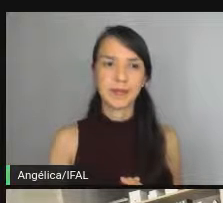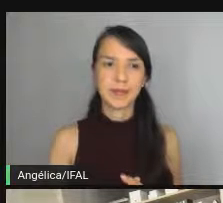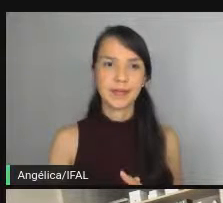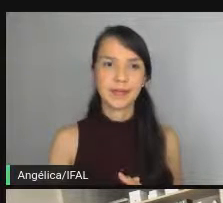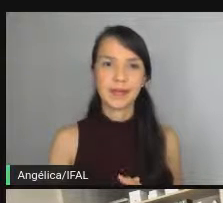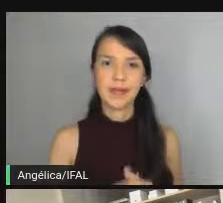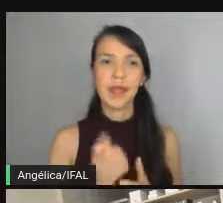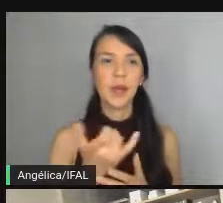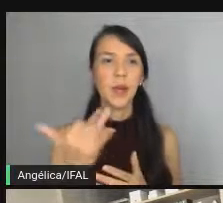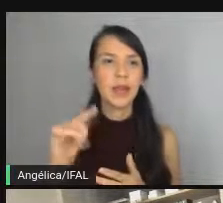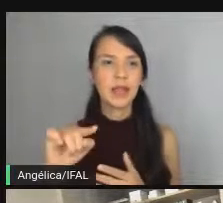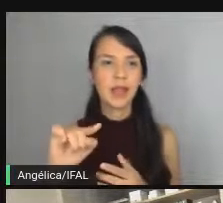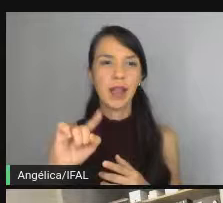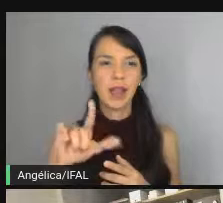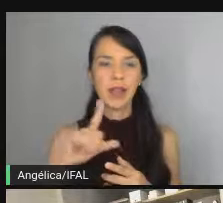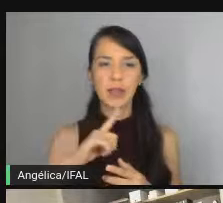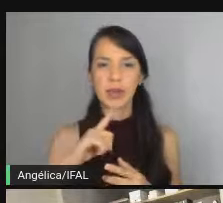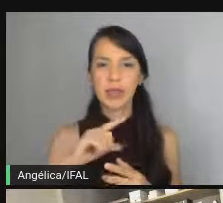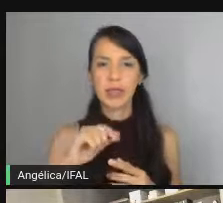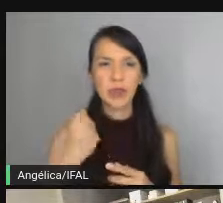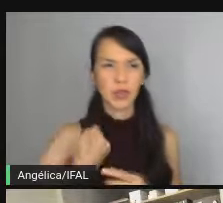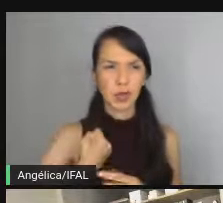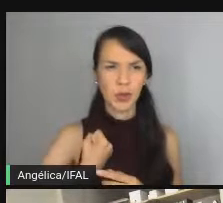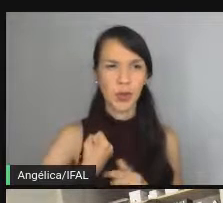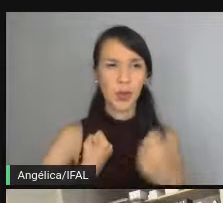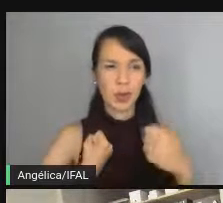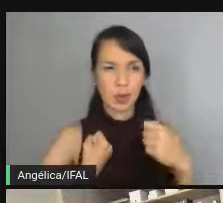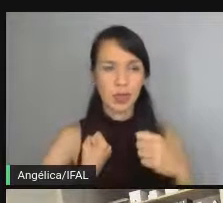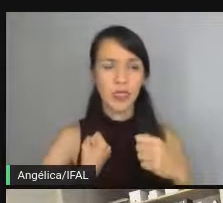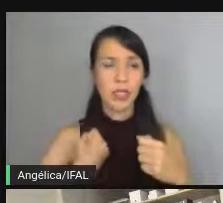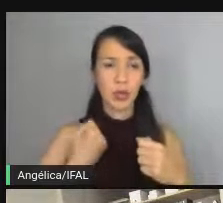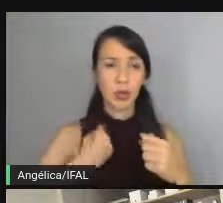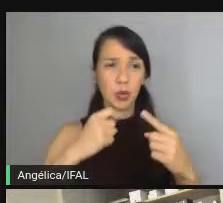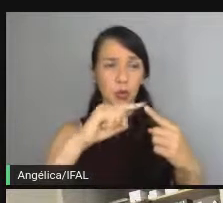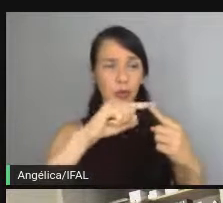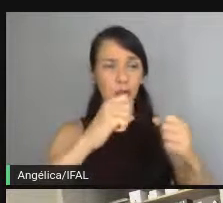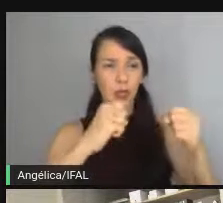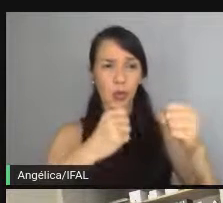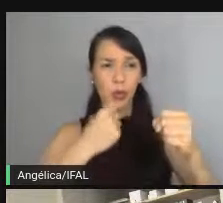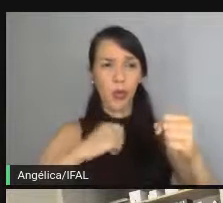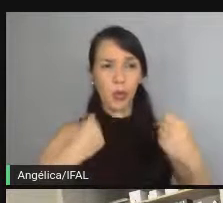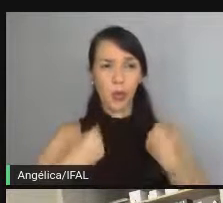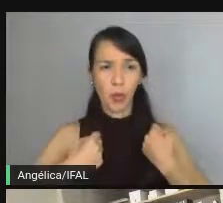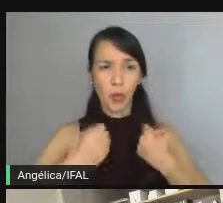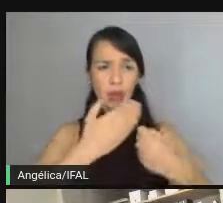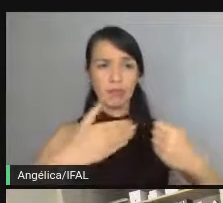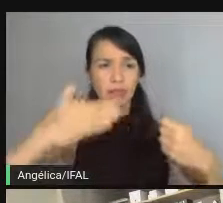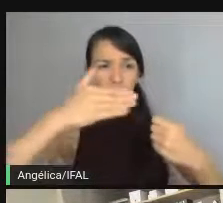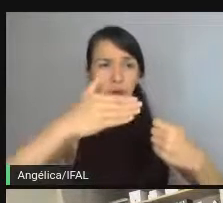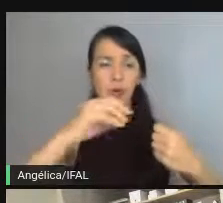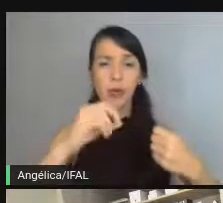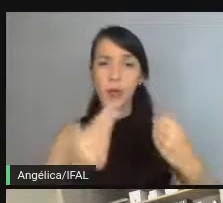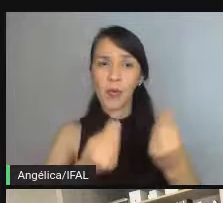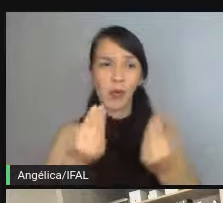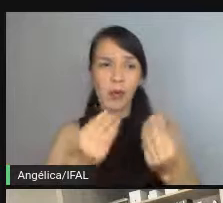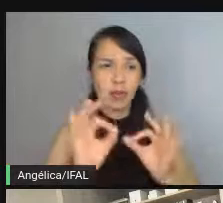E quais seriam eles, Farimi? No caso, é o número que precisa da potência e a potência ou a gente vai trabalhar com a potência fixa?